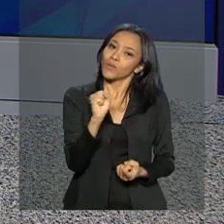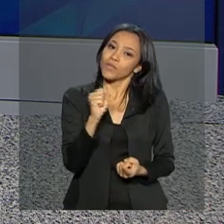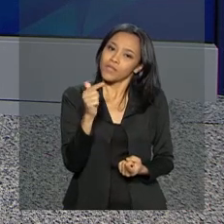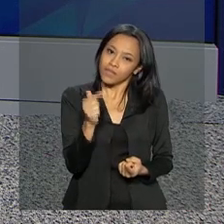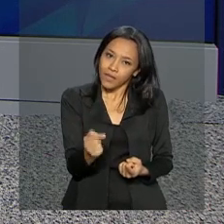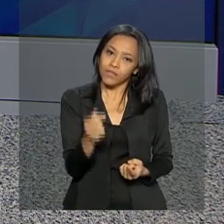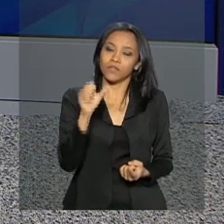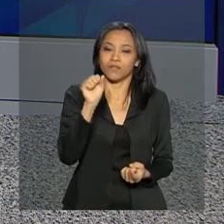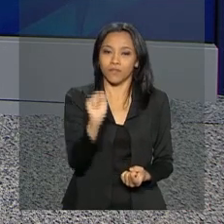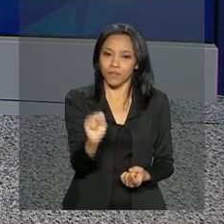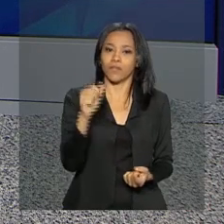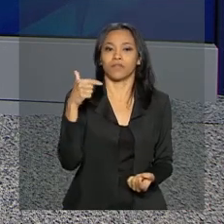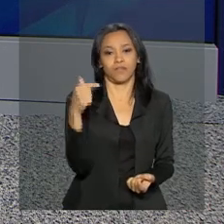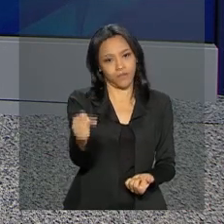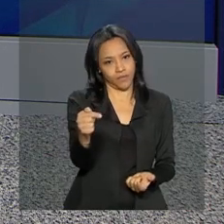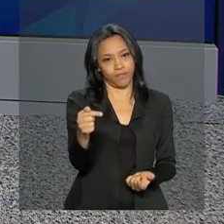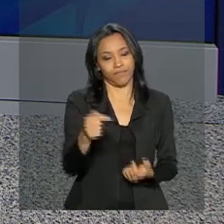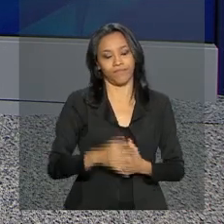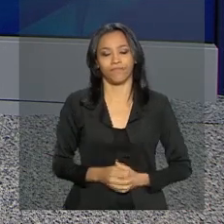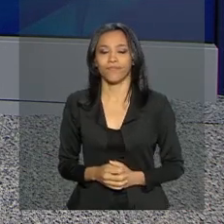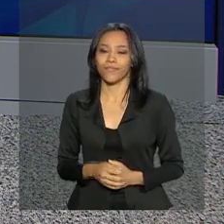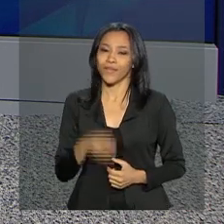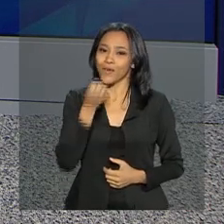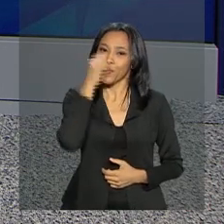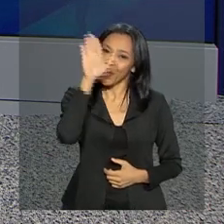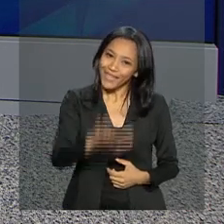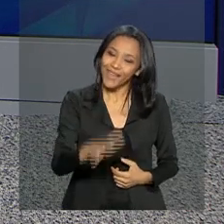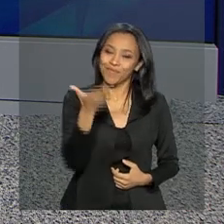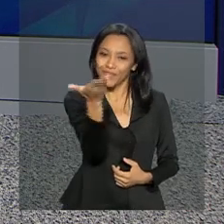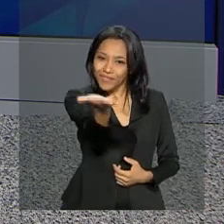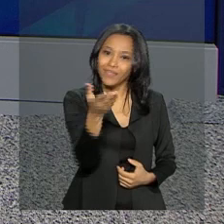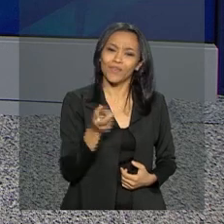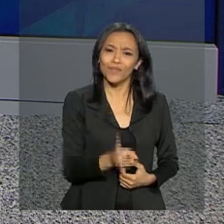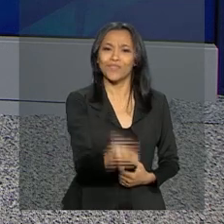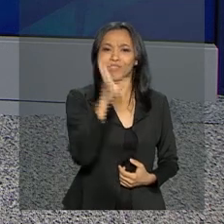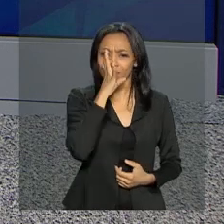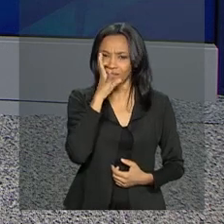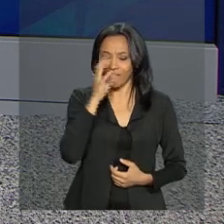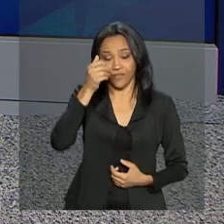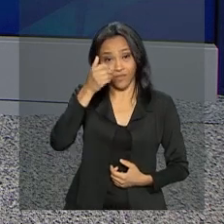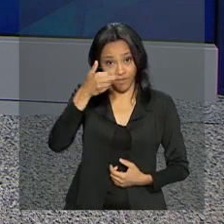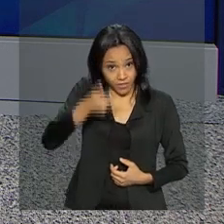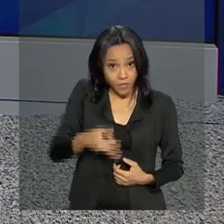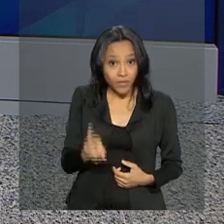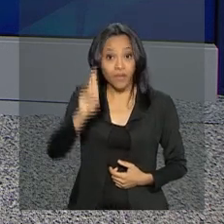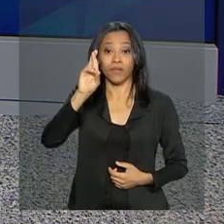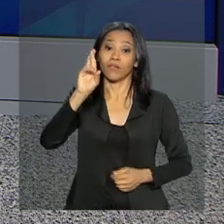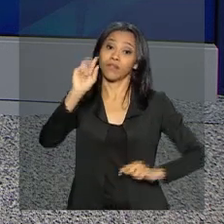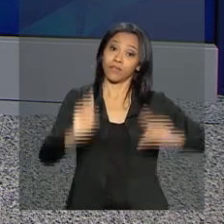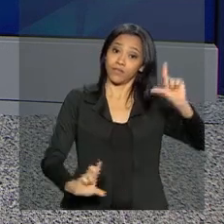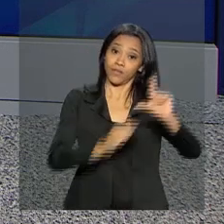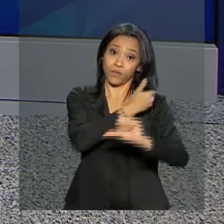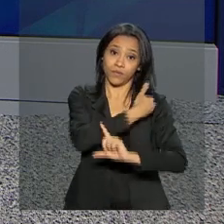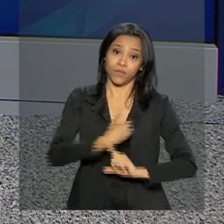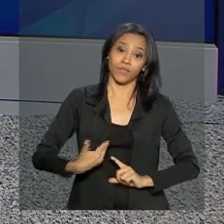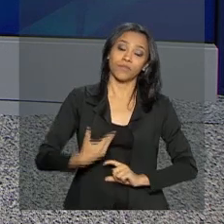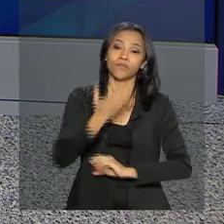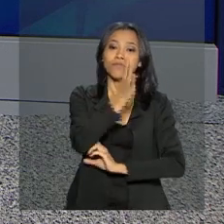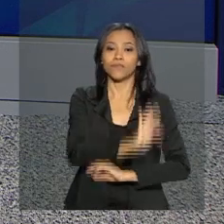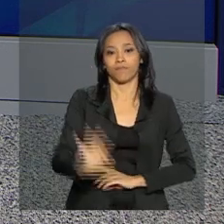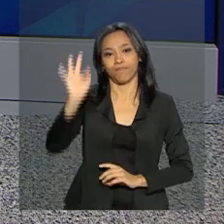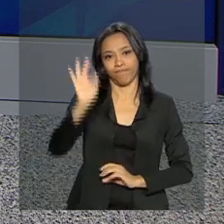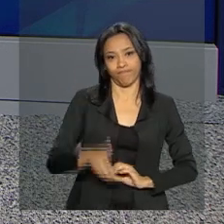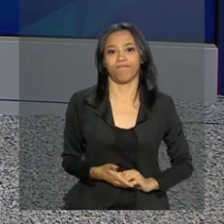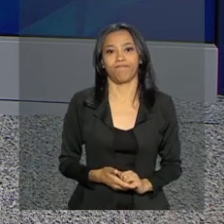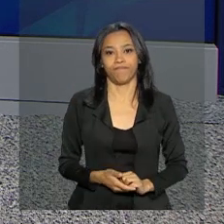-8787. Uma boa tarde para você e continue com a gente aqui na NBR, a TV do Governo